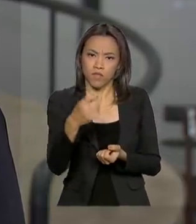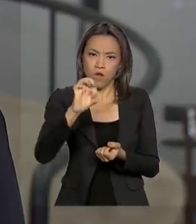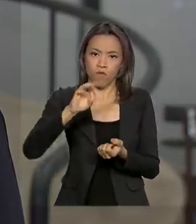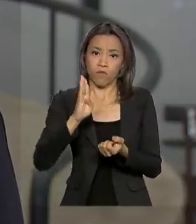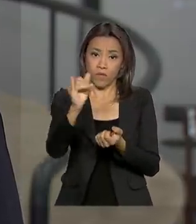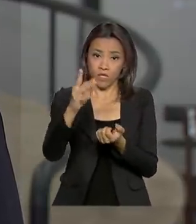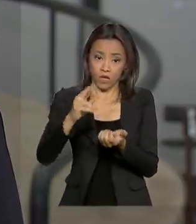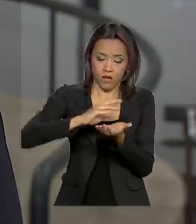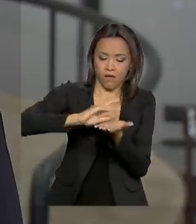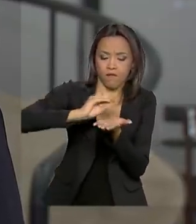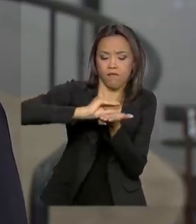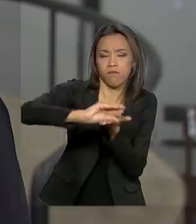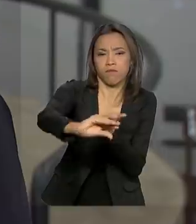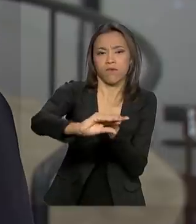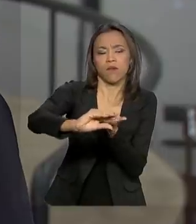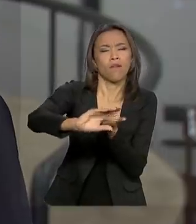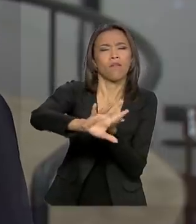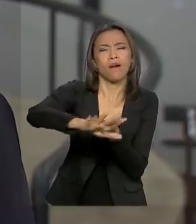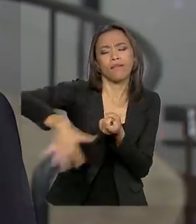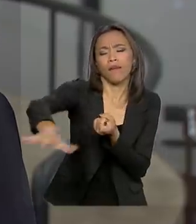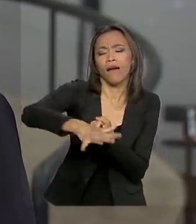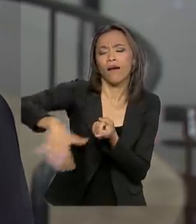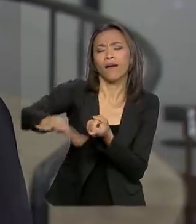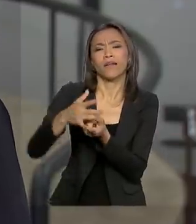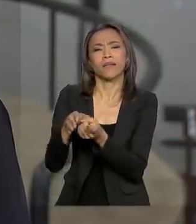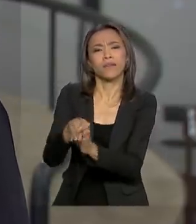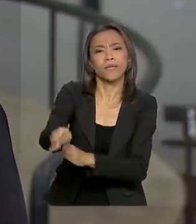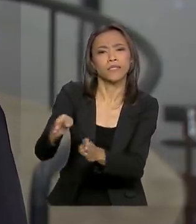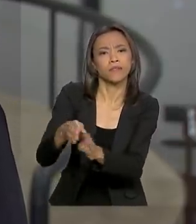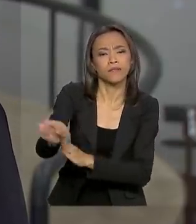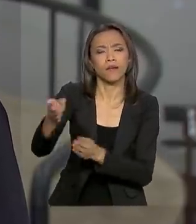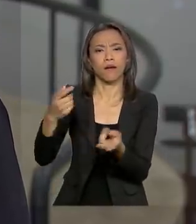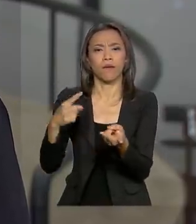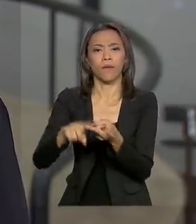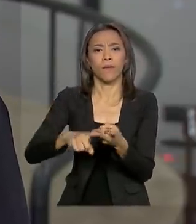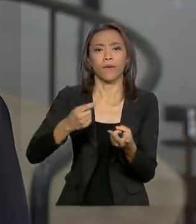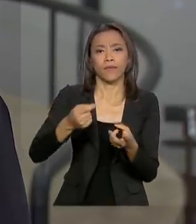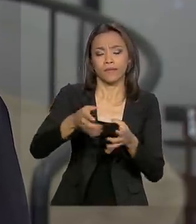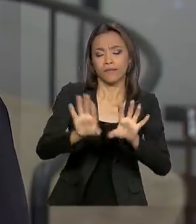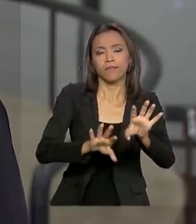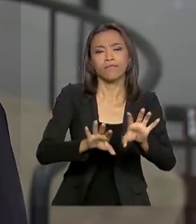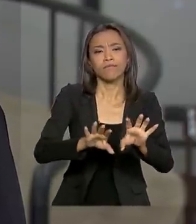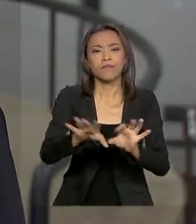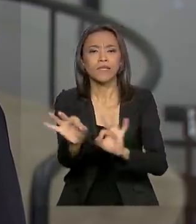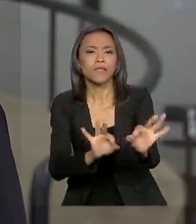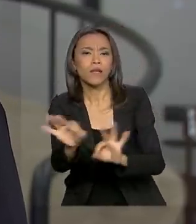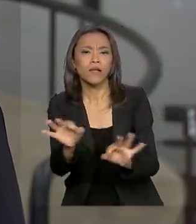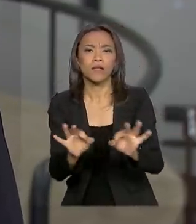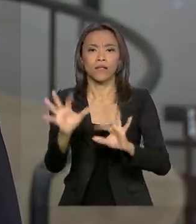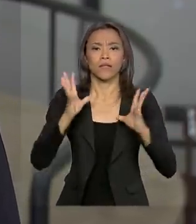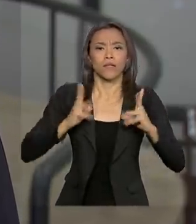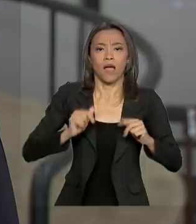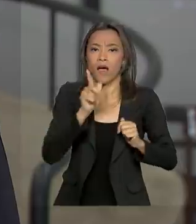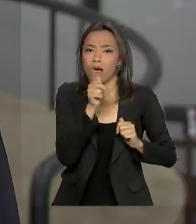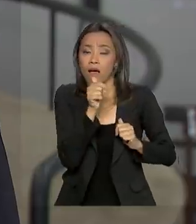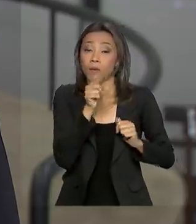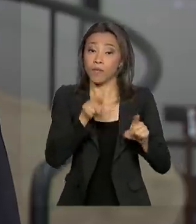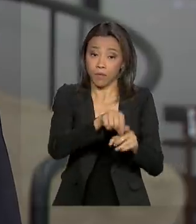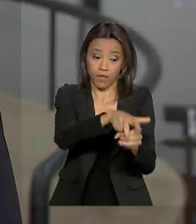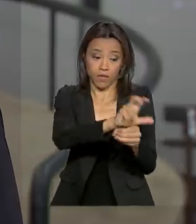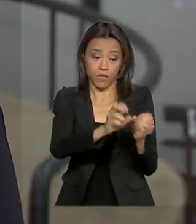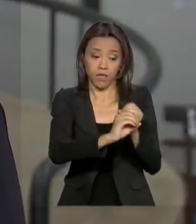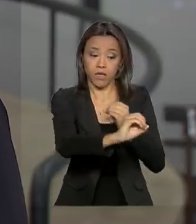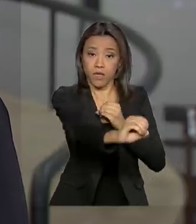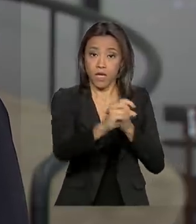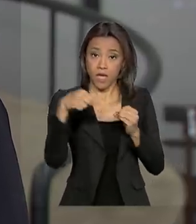utilizados em ações que vão desde educação ambiental até investimentos em tratamento de água e esgoto. O programa Saneamento